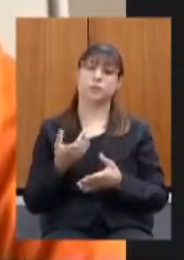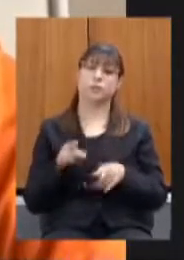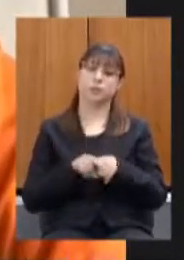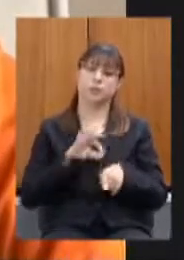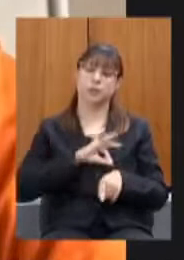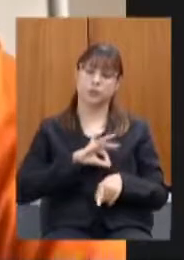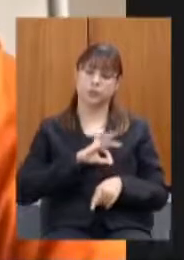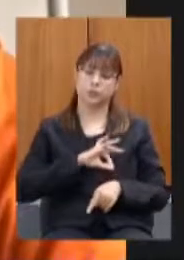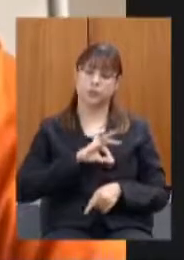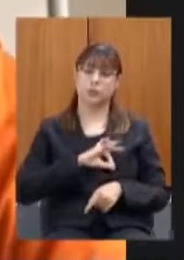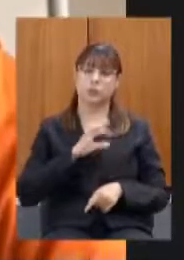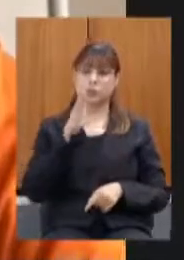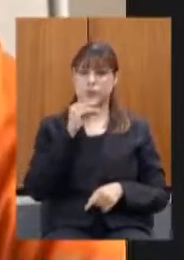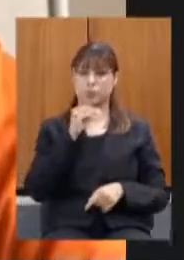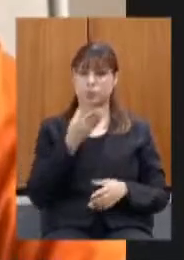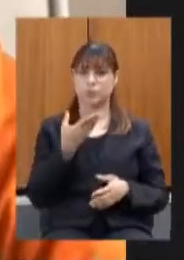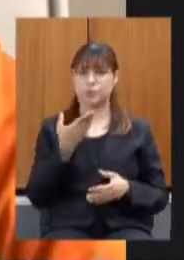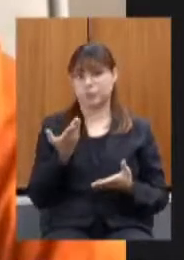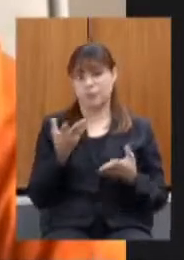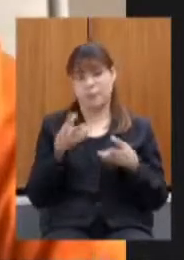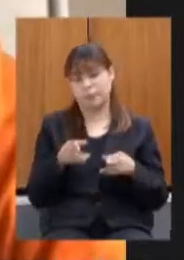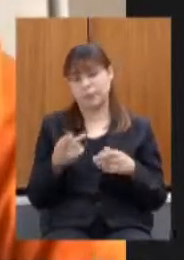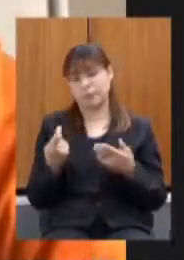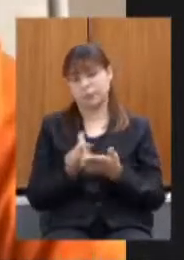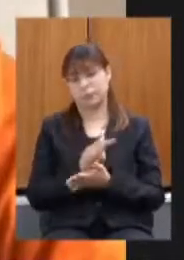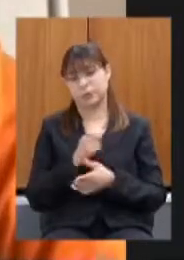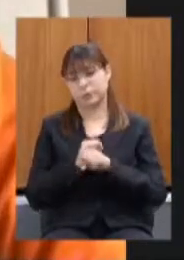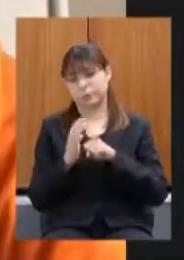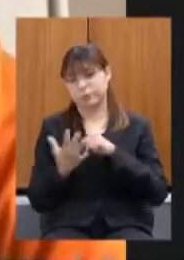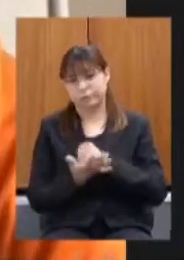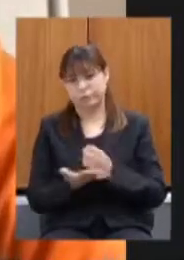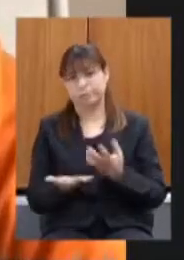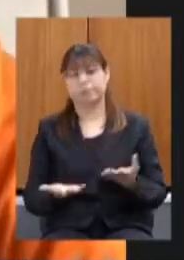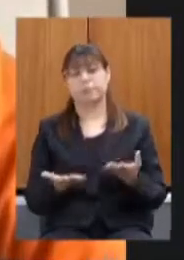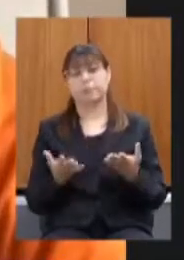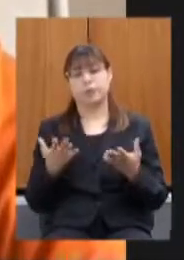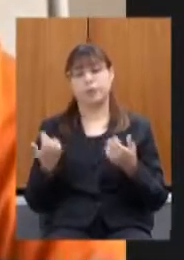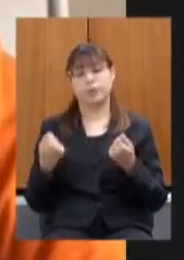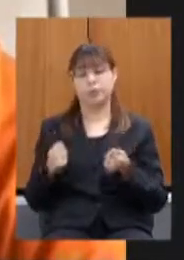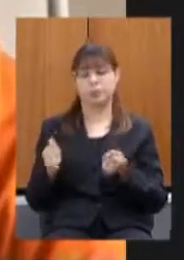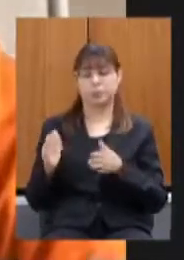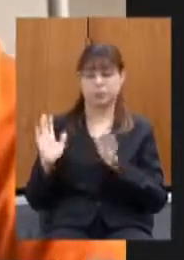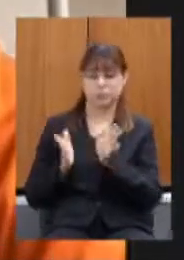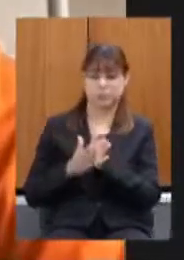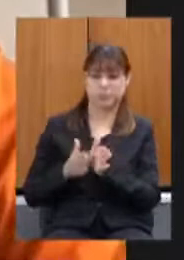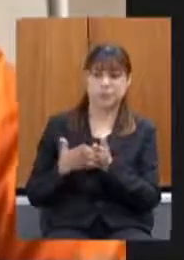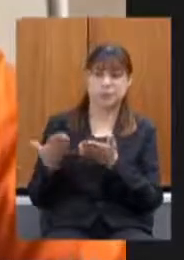servidores mesmo diante de um cenário tão temeroso como a pandemia realmente tem que estar de parabéns